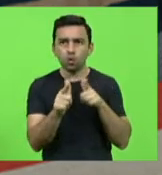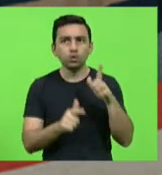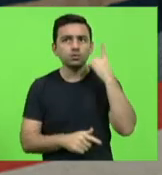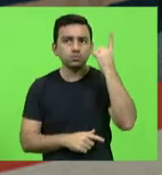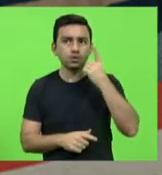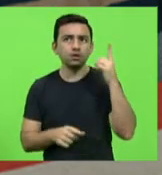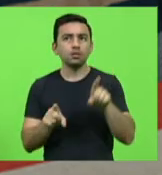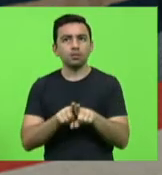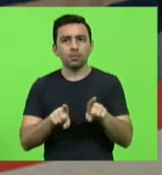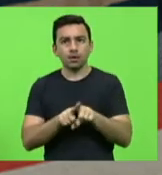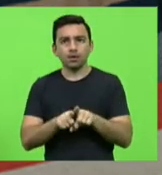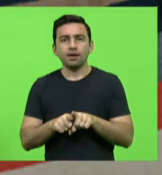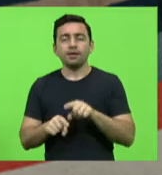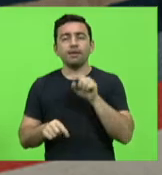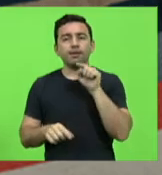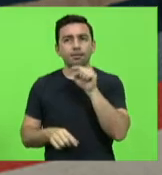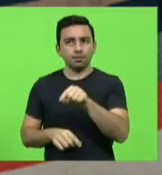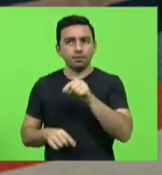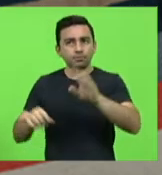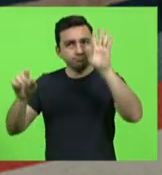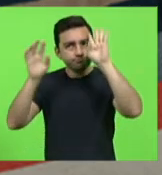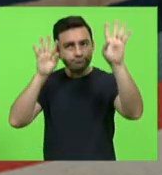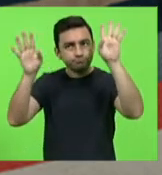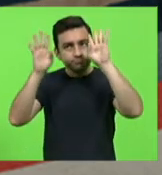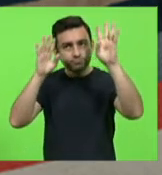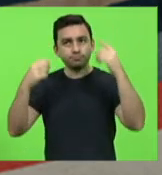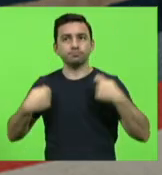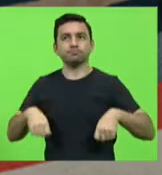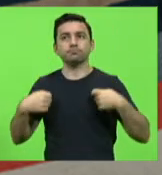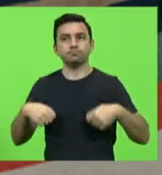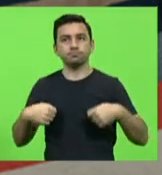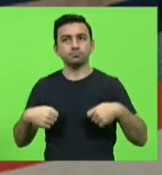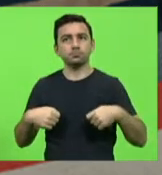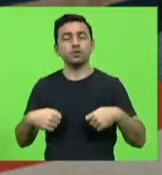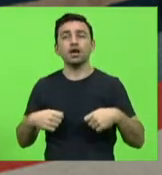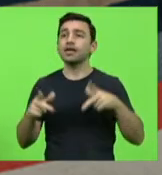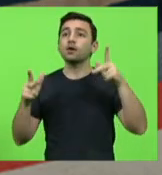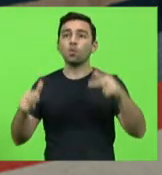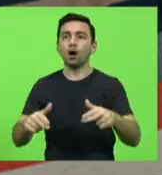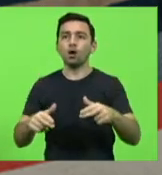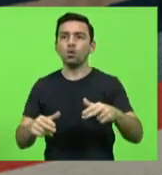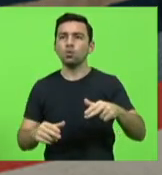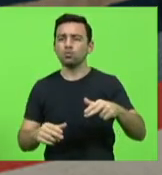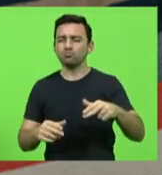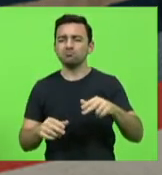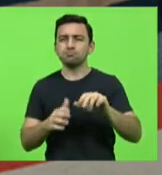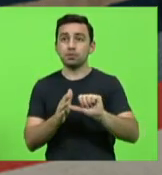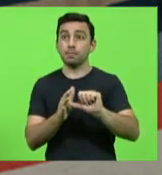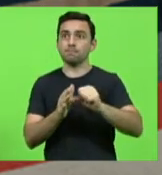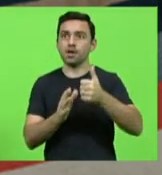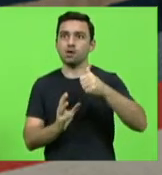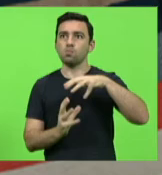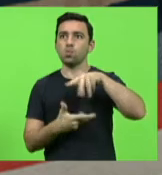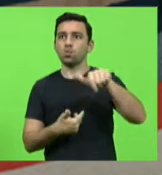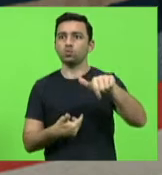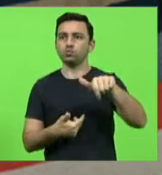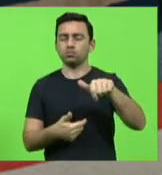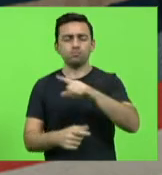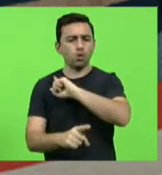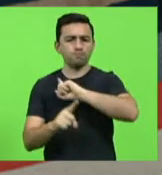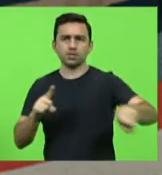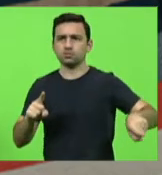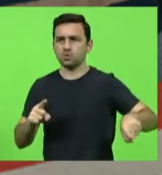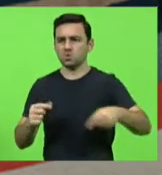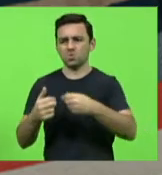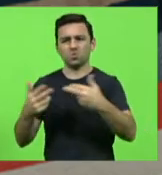quais esse daqui certamente será pensado, para fazer como países de primeiro mundo como a França, proibindo essas aberrações. Em